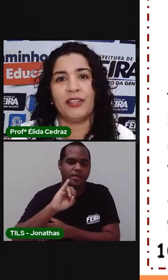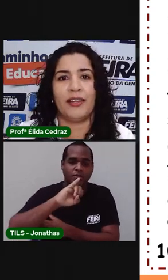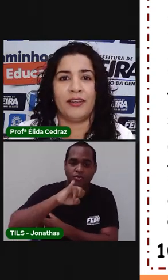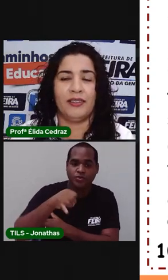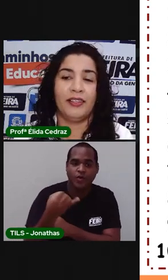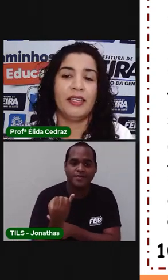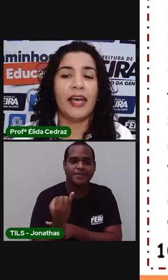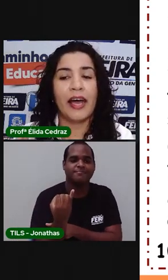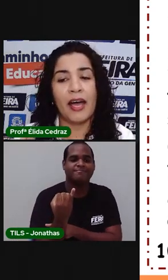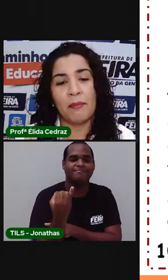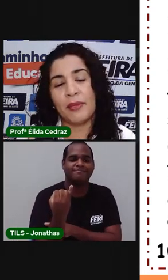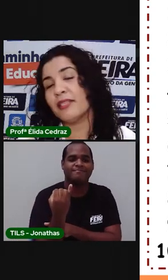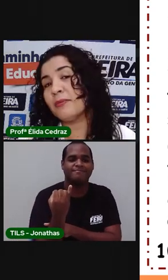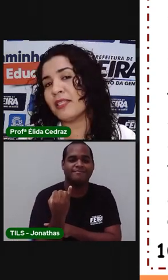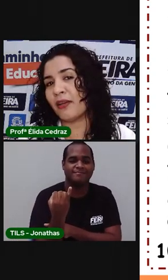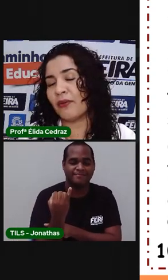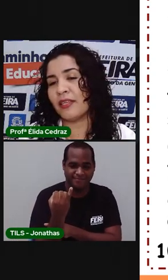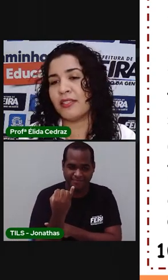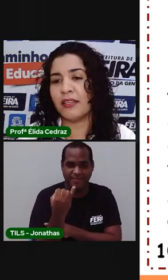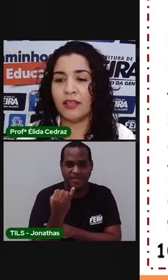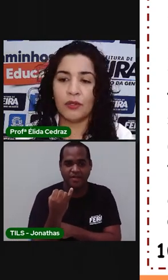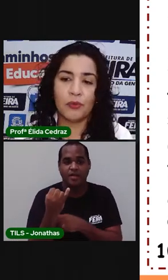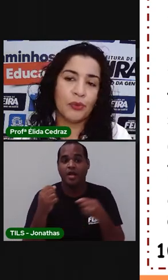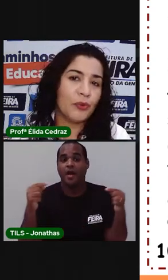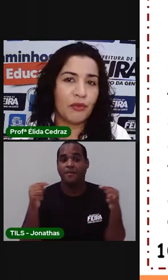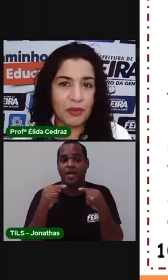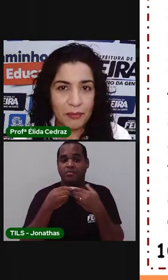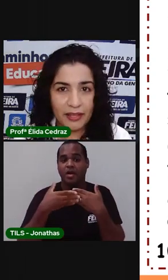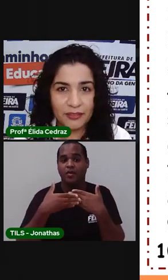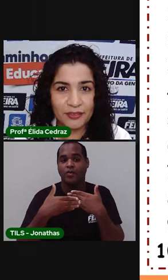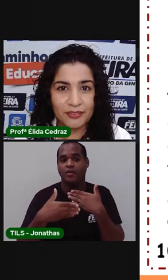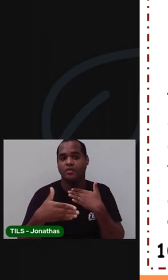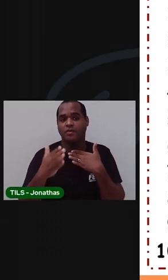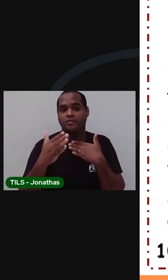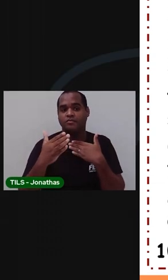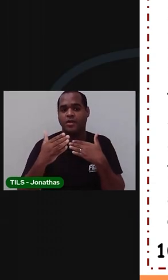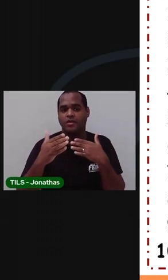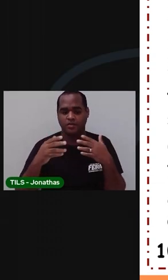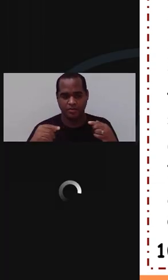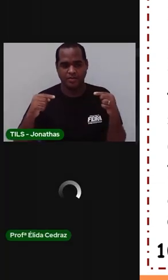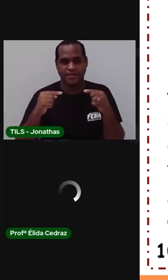J. A mesma sequência do alfabeto.